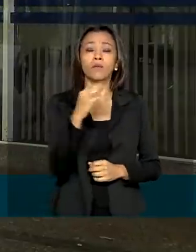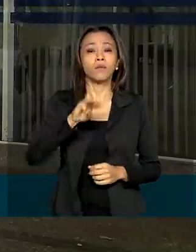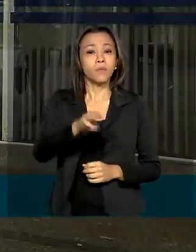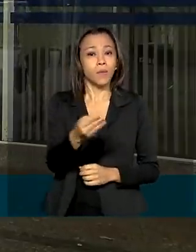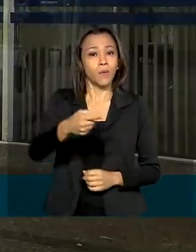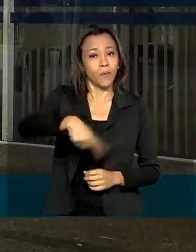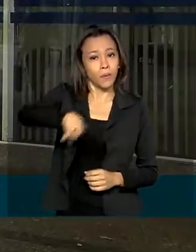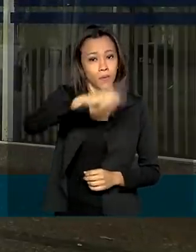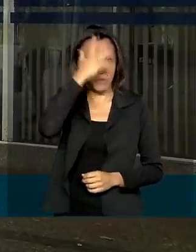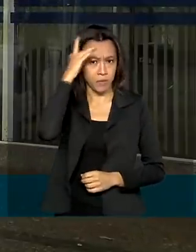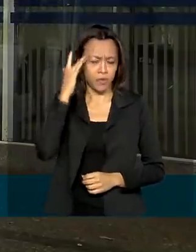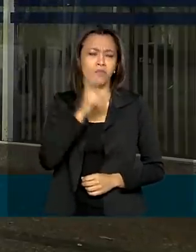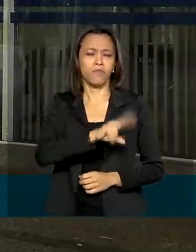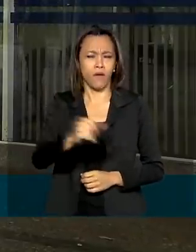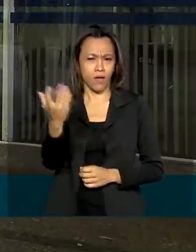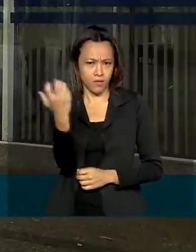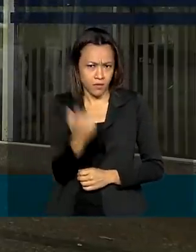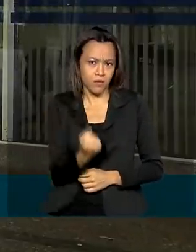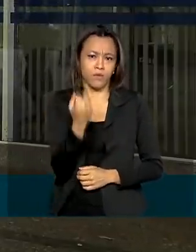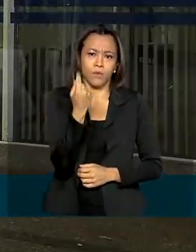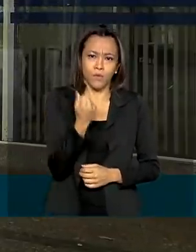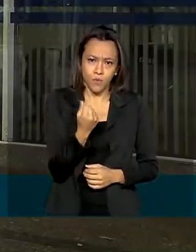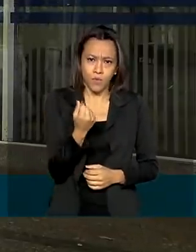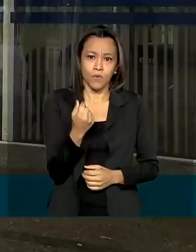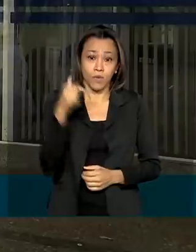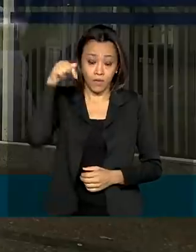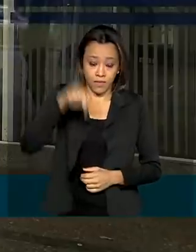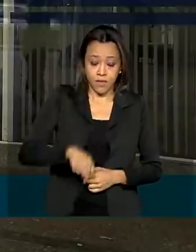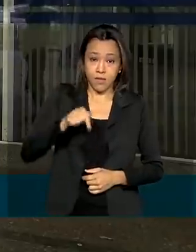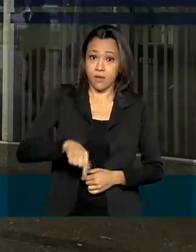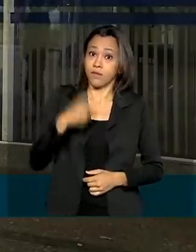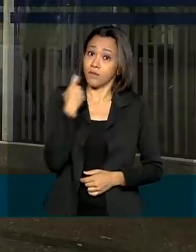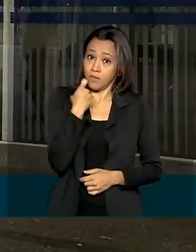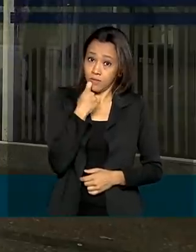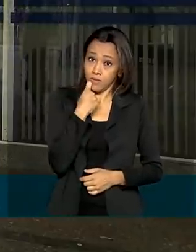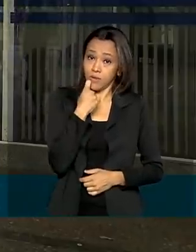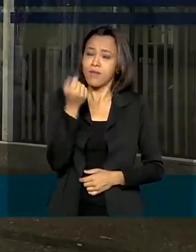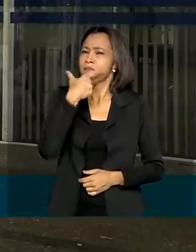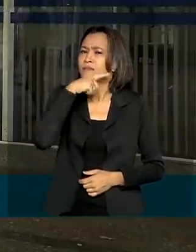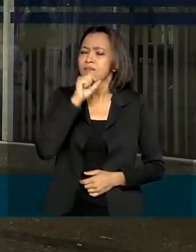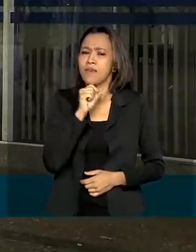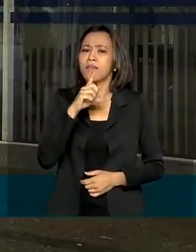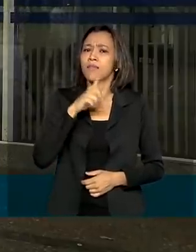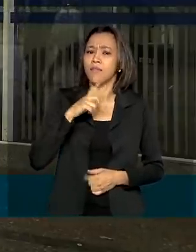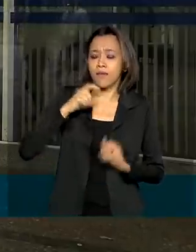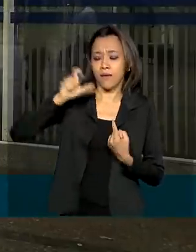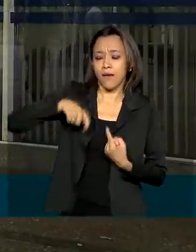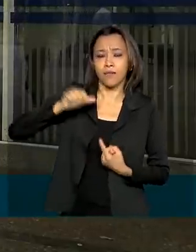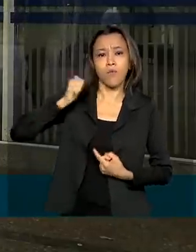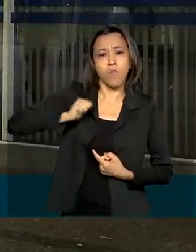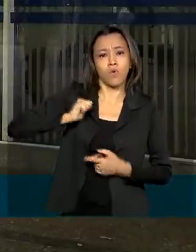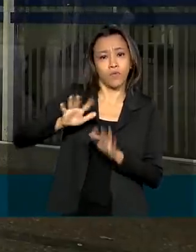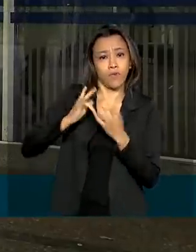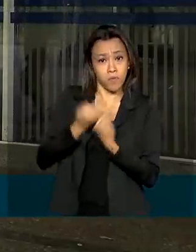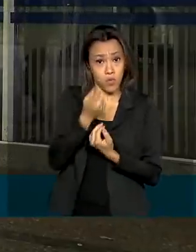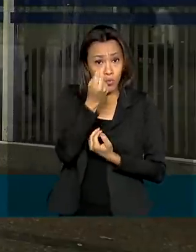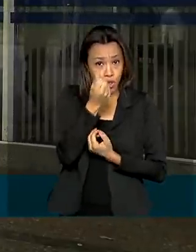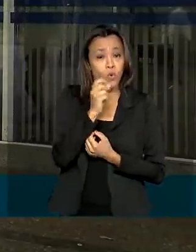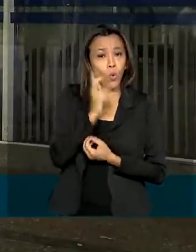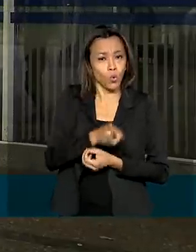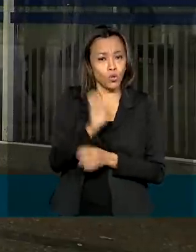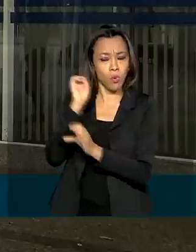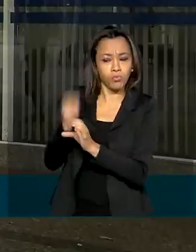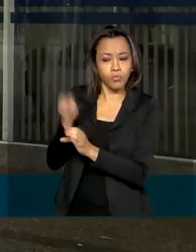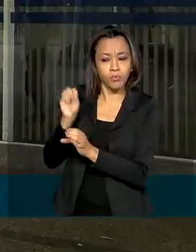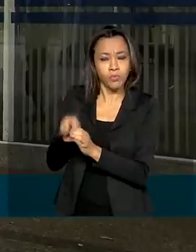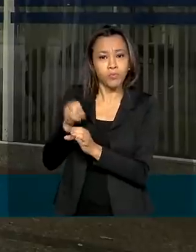vão ser beneficiados e receberão o dinheiro nesta sexta-feira. Quem faz parte do Bolsa Família continua tendo o dinheiro acreditado de acordo